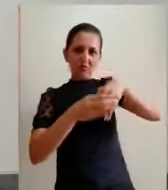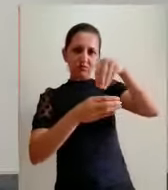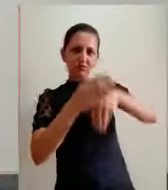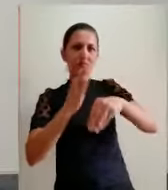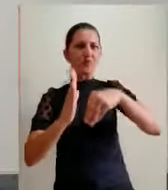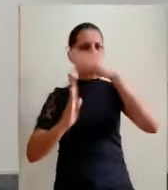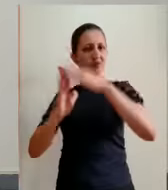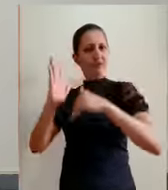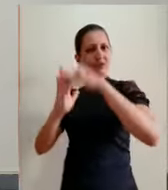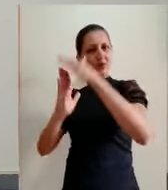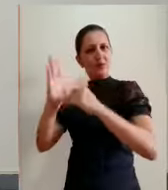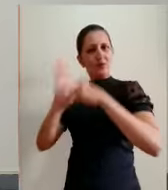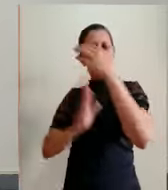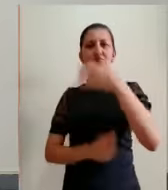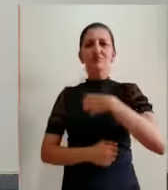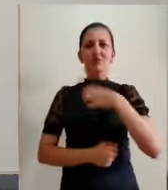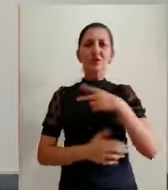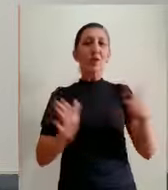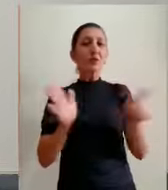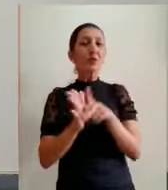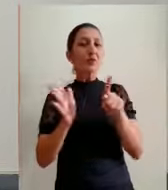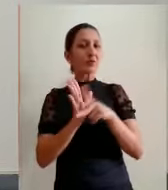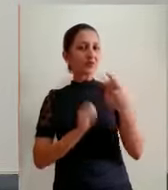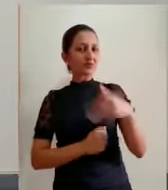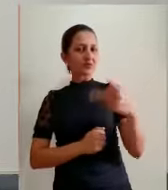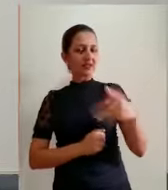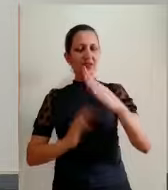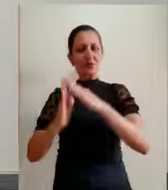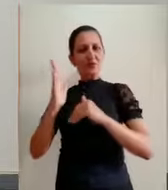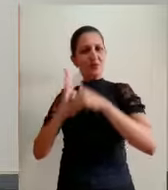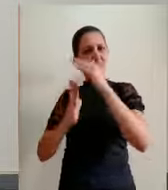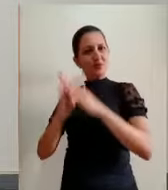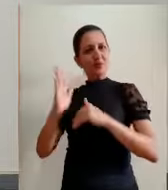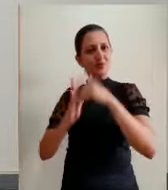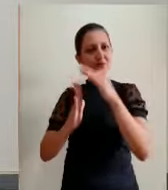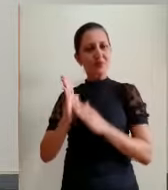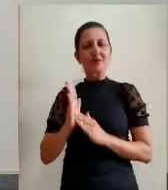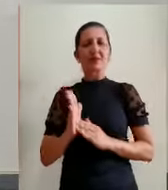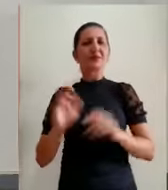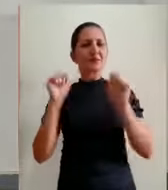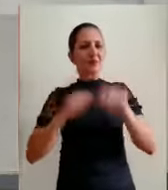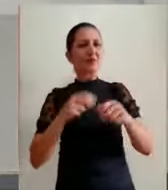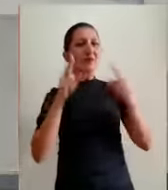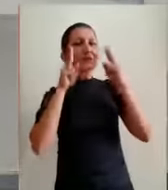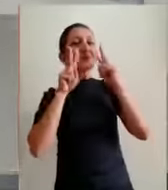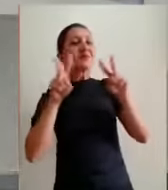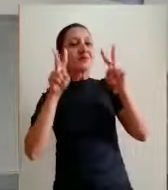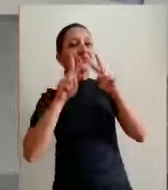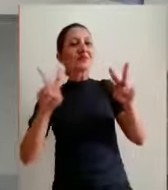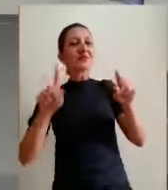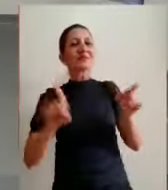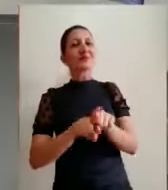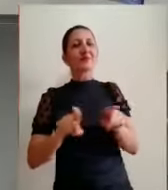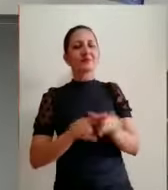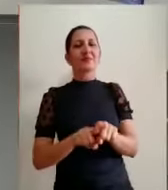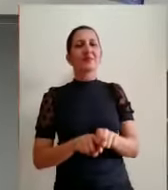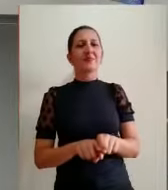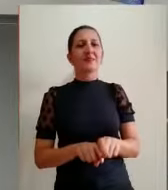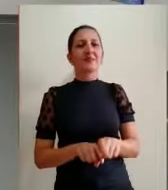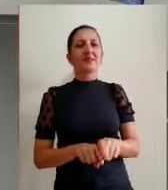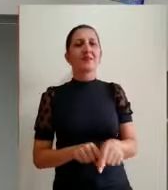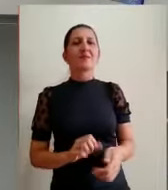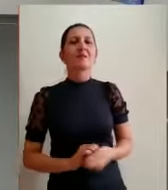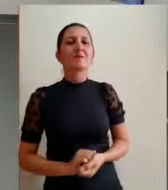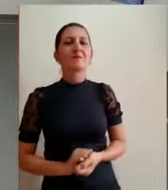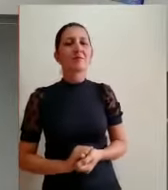isso é uma das características do trabalho da Beth, e que vocês vão poder apreciar em alguma das suas obras. Bem pessoal,